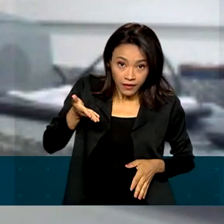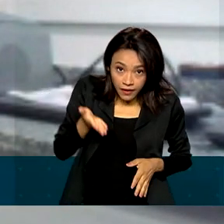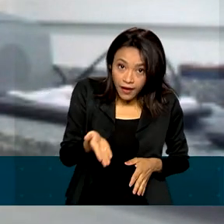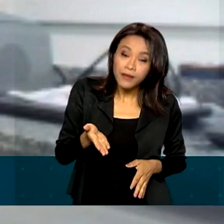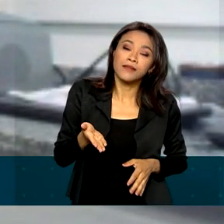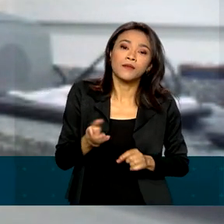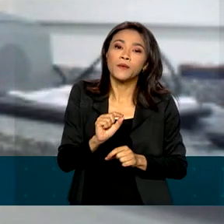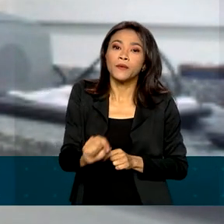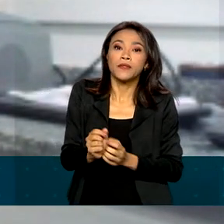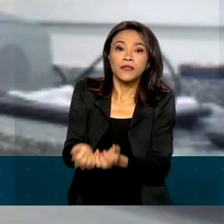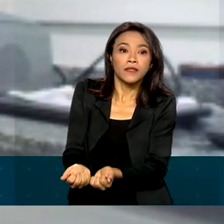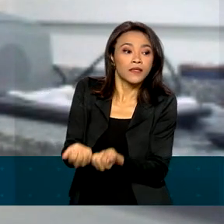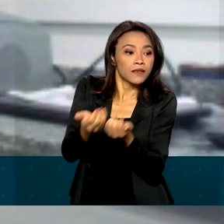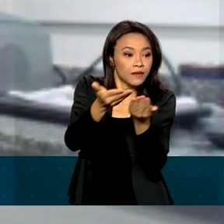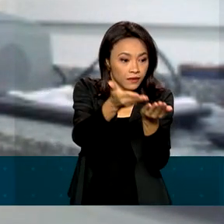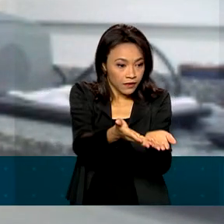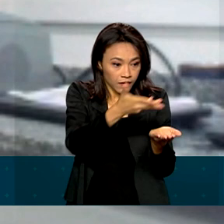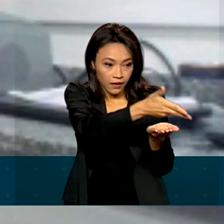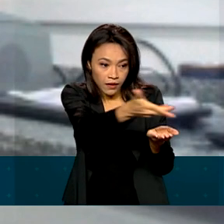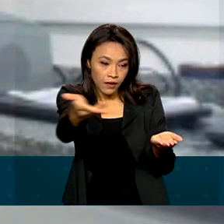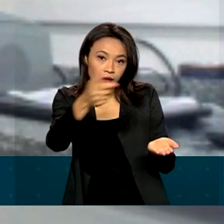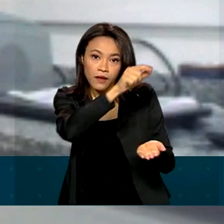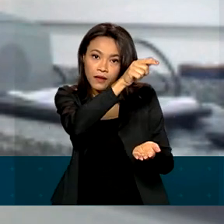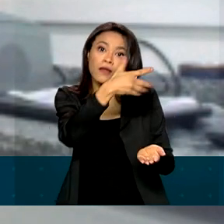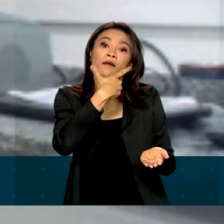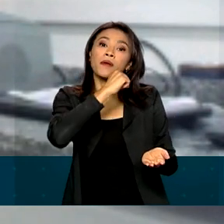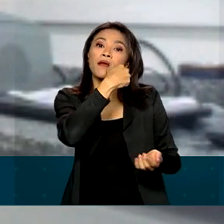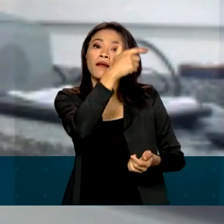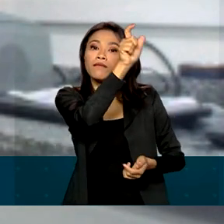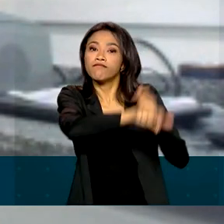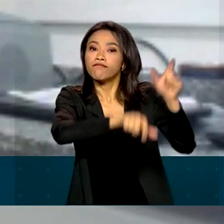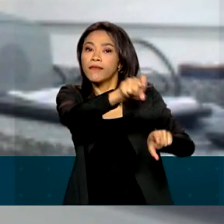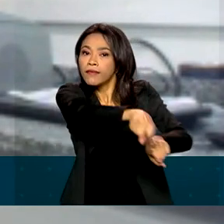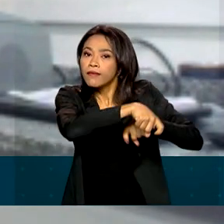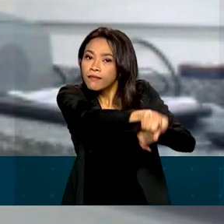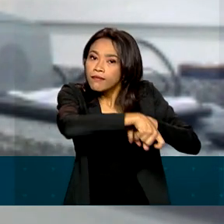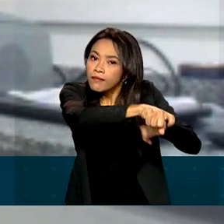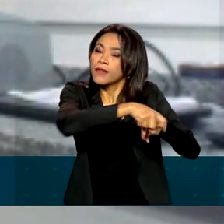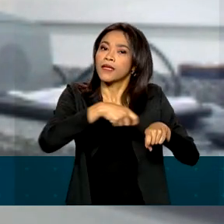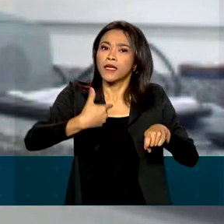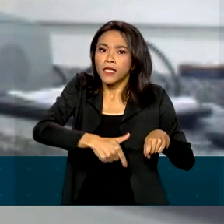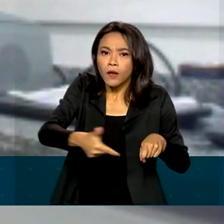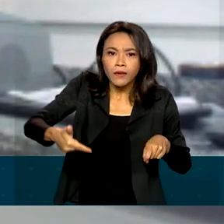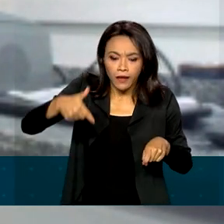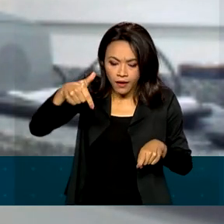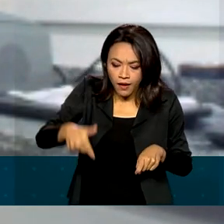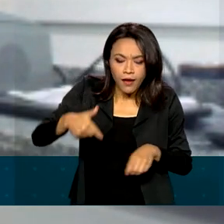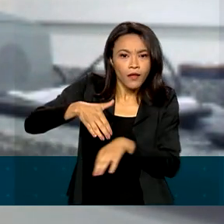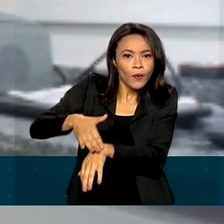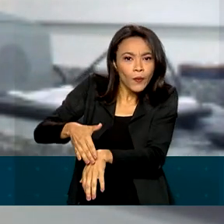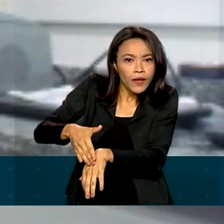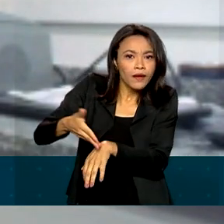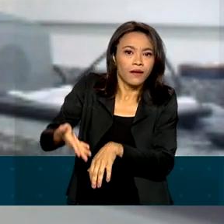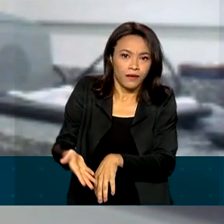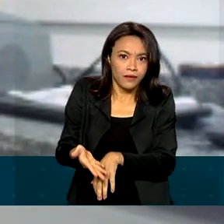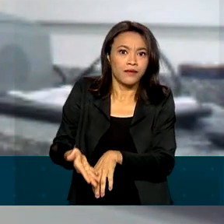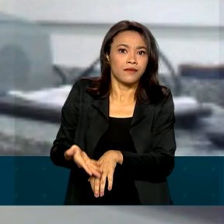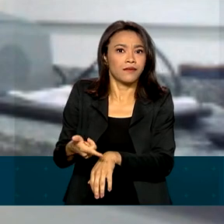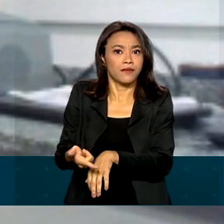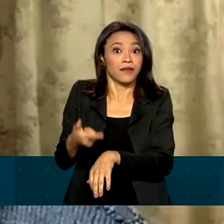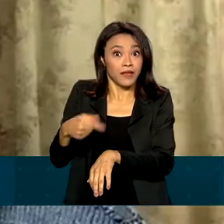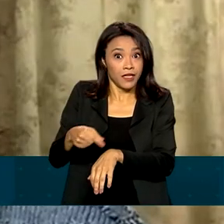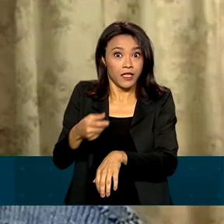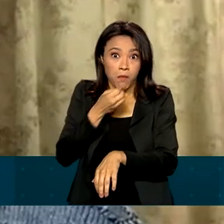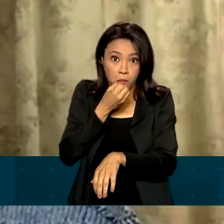seja entregue ao produtor, livre de doenças, e também com uma fidelidade